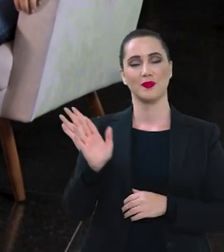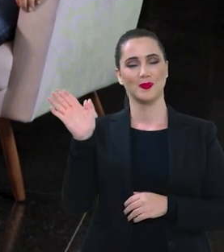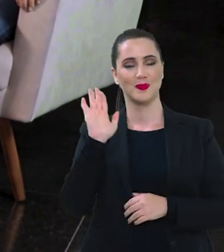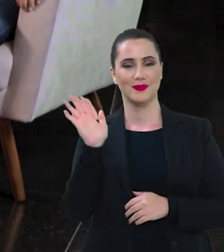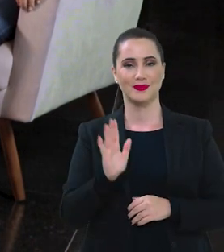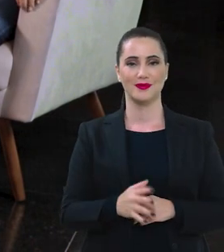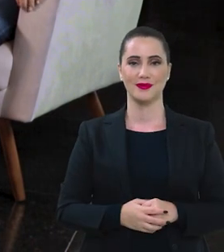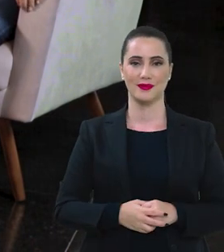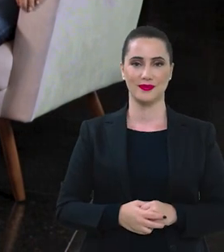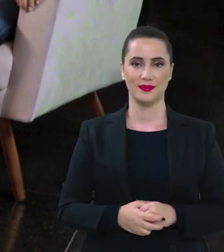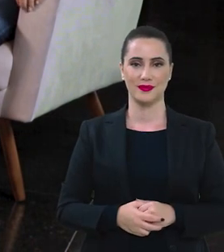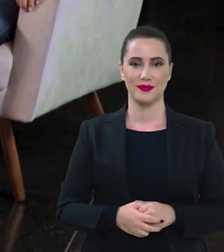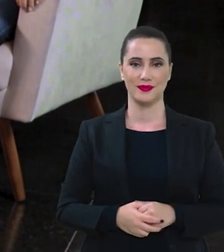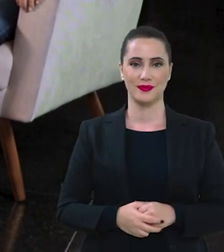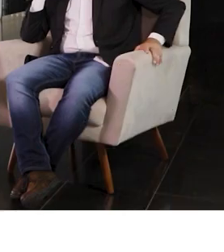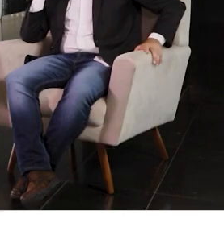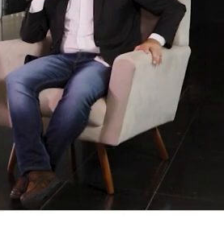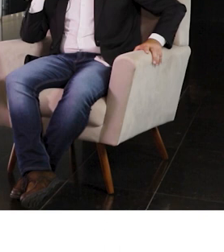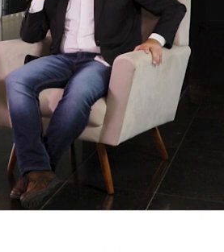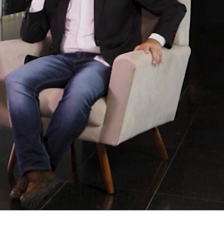até o próximo programa